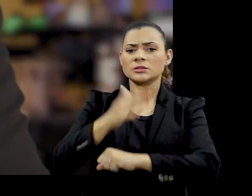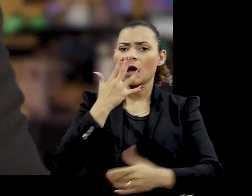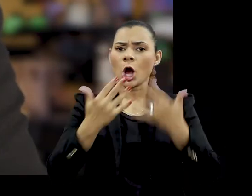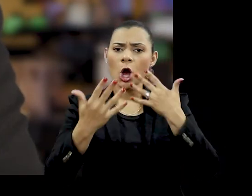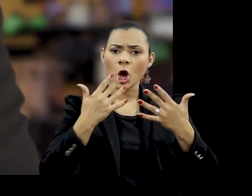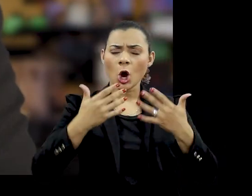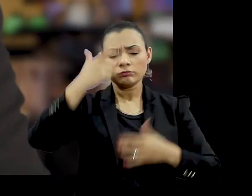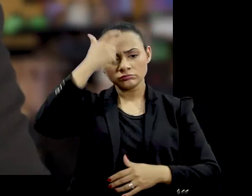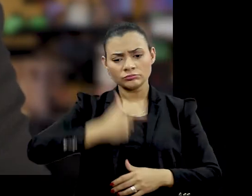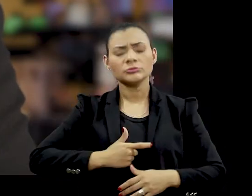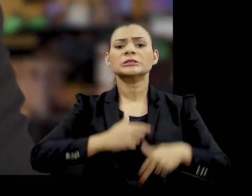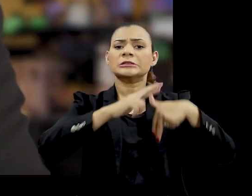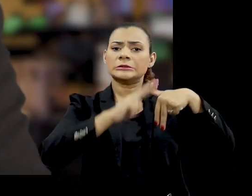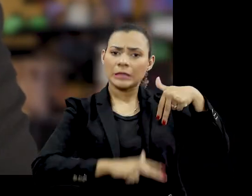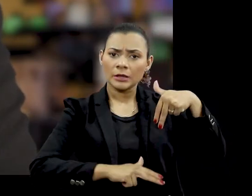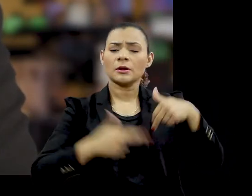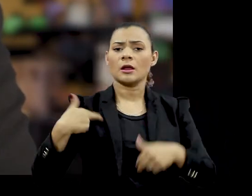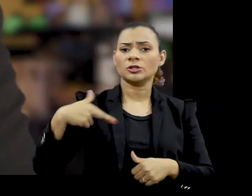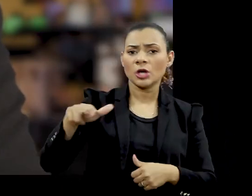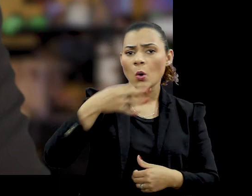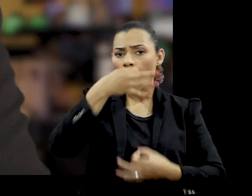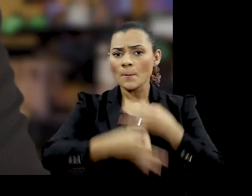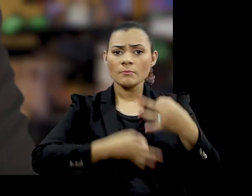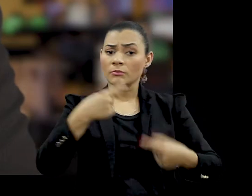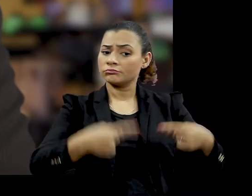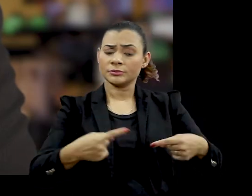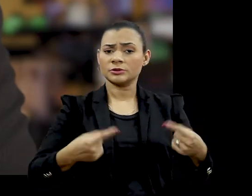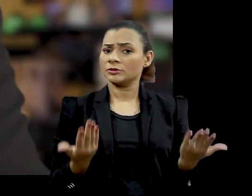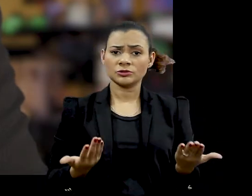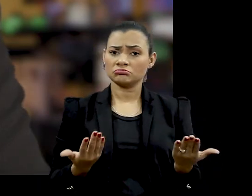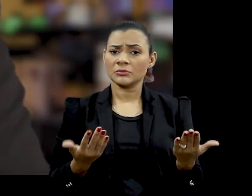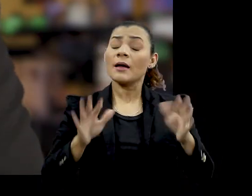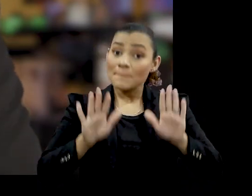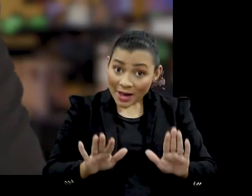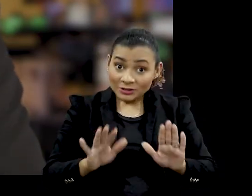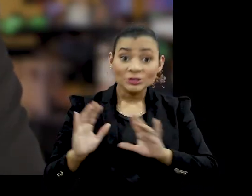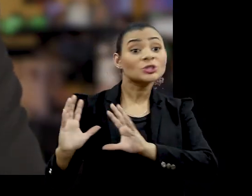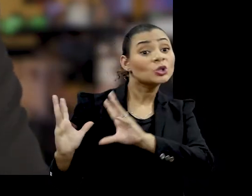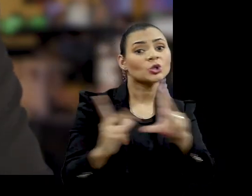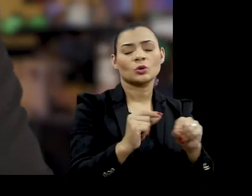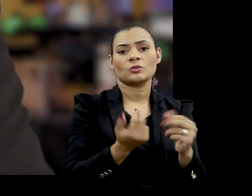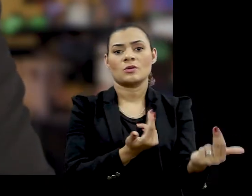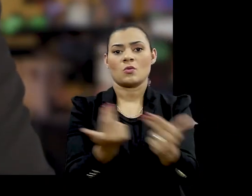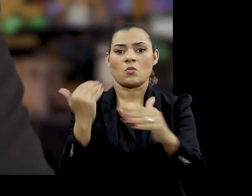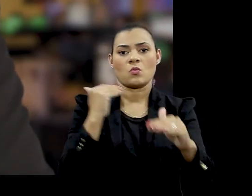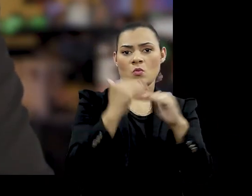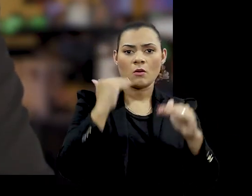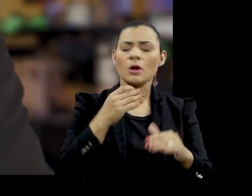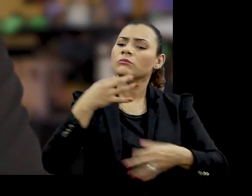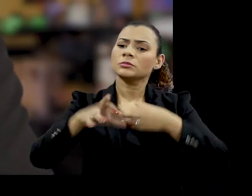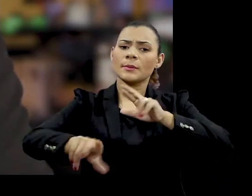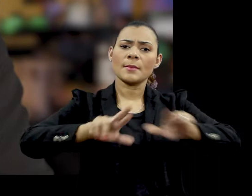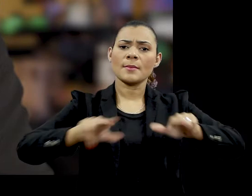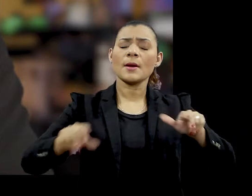a raça Cor O gênero Religião Ou opinião política Todos O que isso quer dizer?